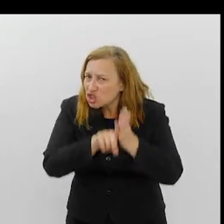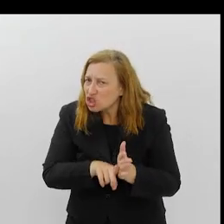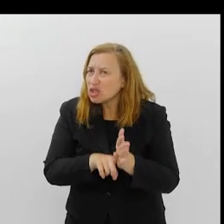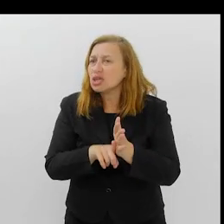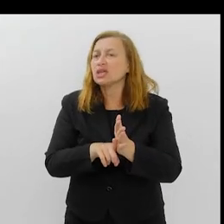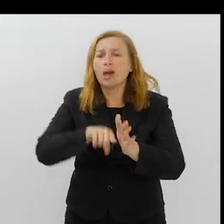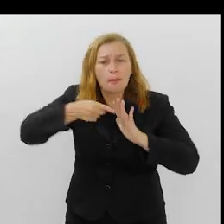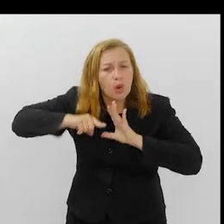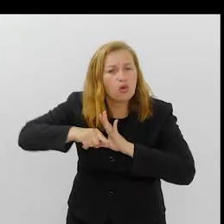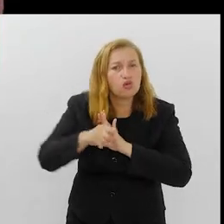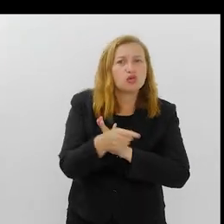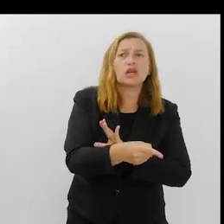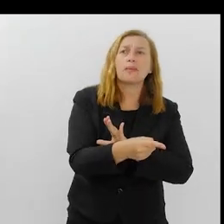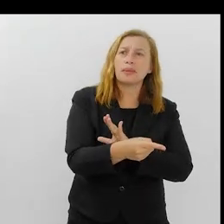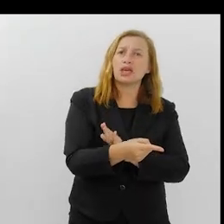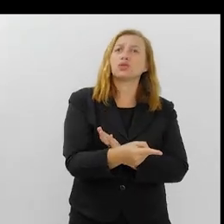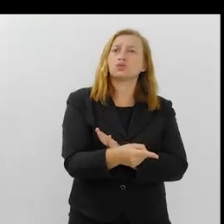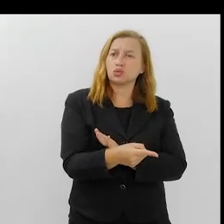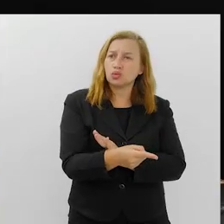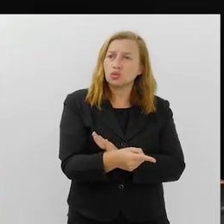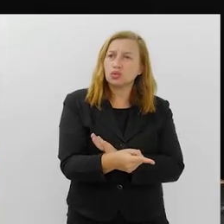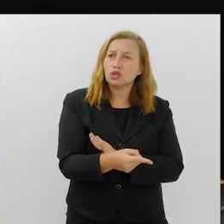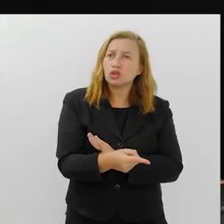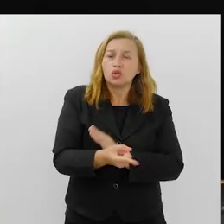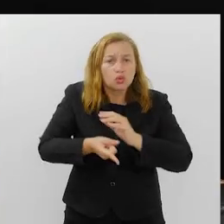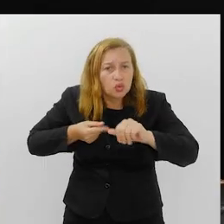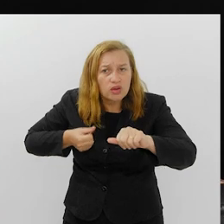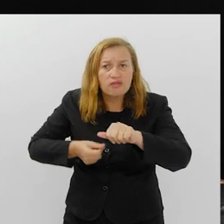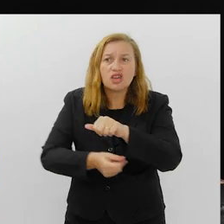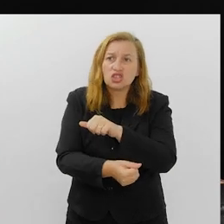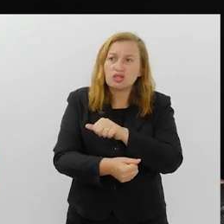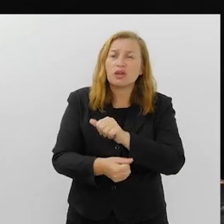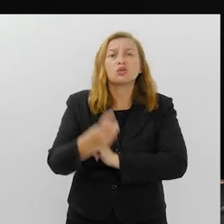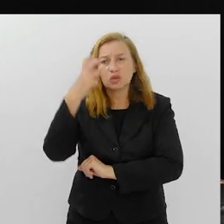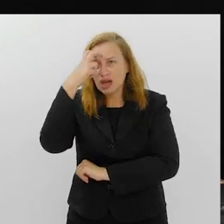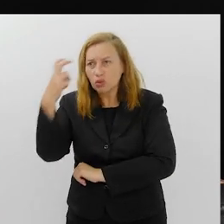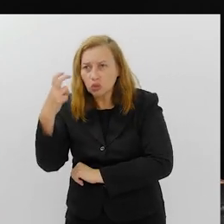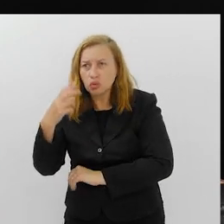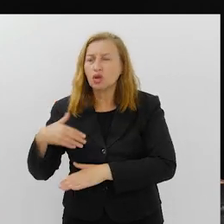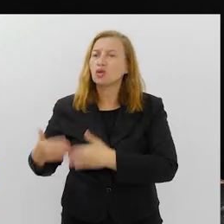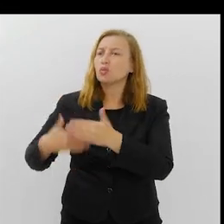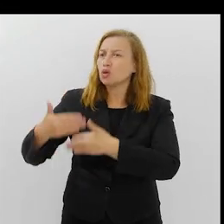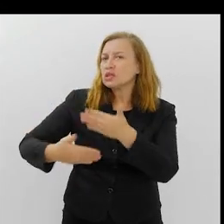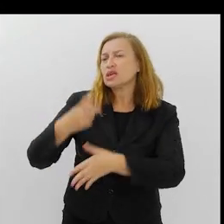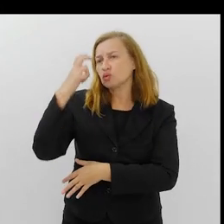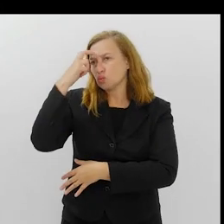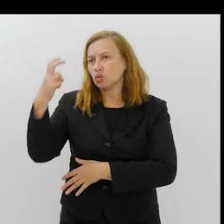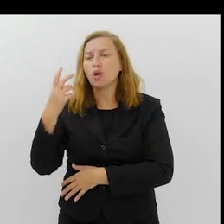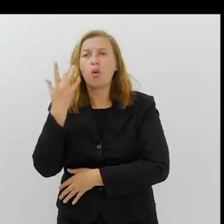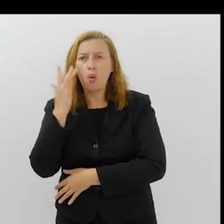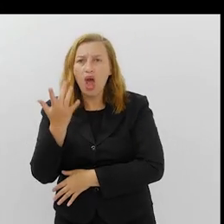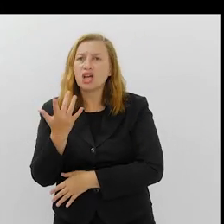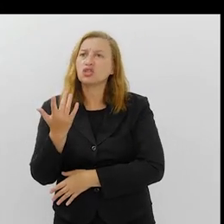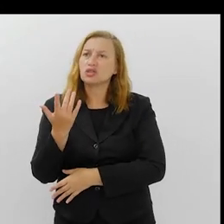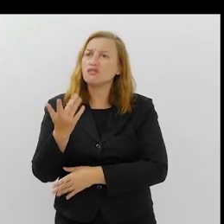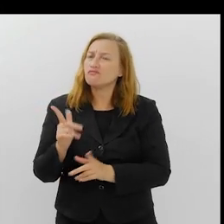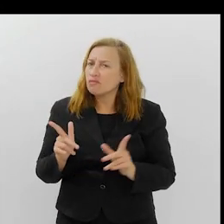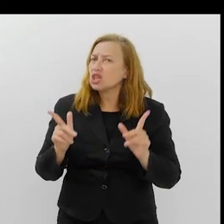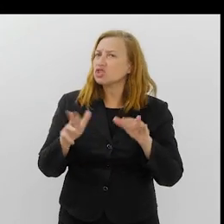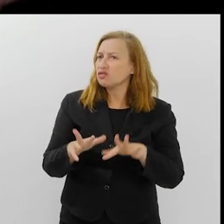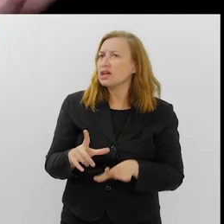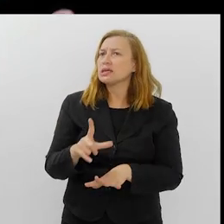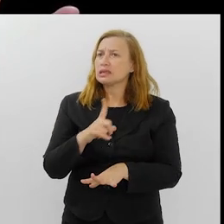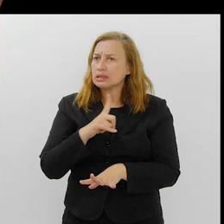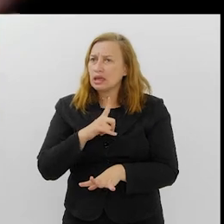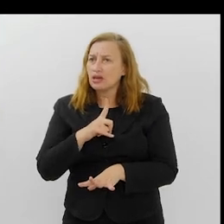pesquisa, do aprofundamento, do investimento na cultura, no processo cultural. Acho que isso fez